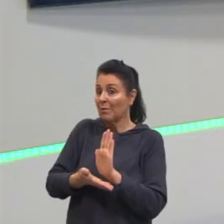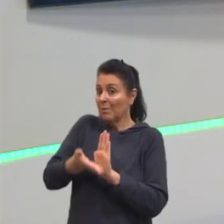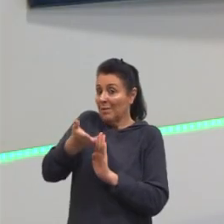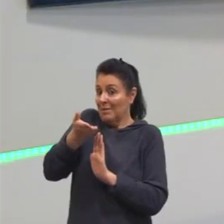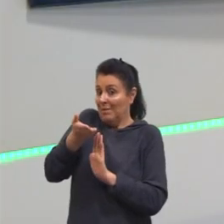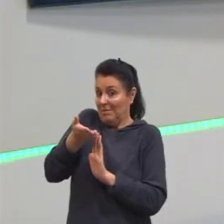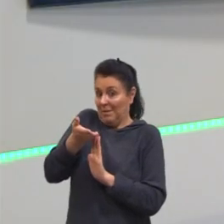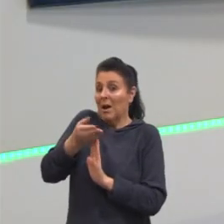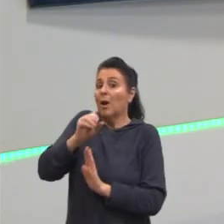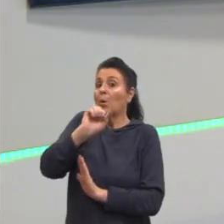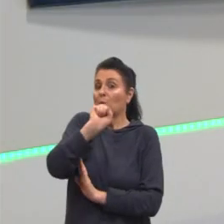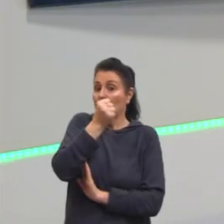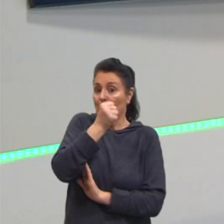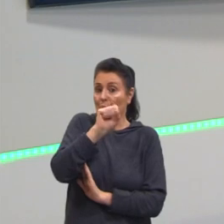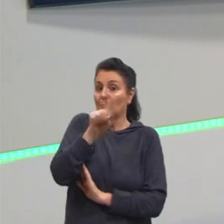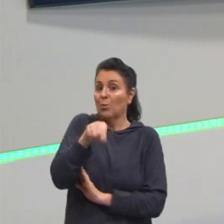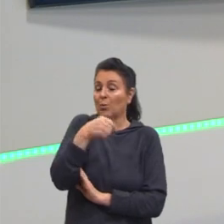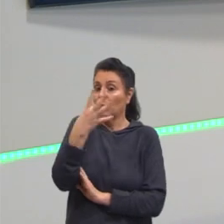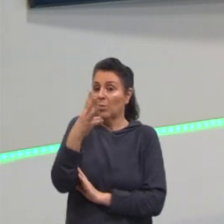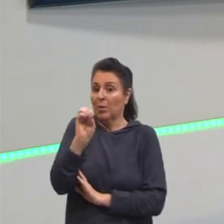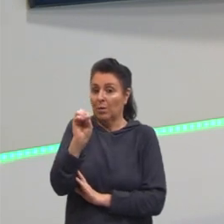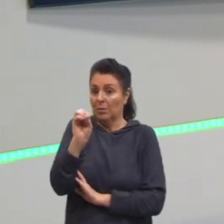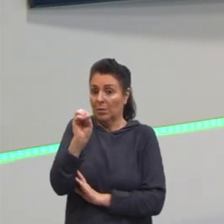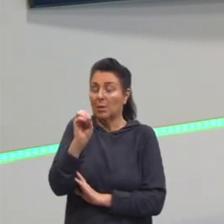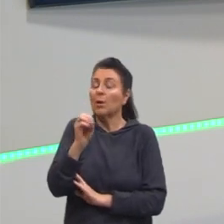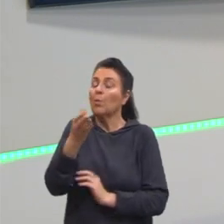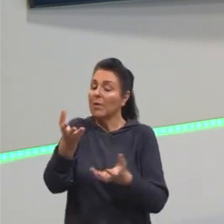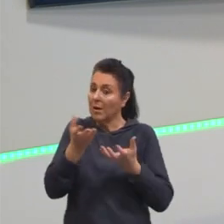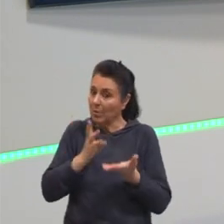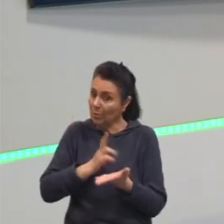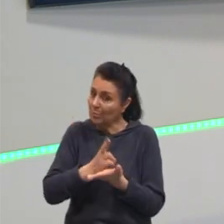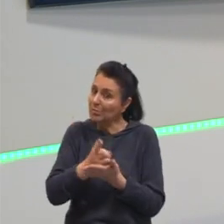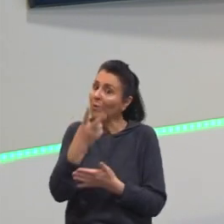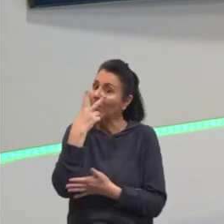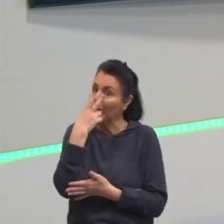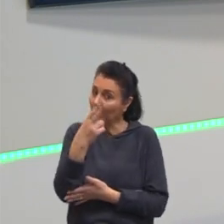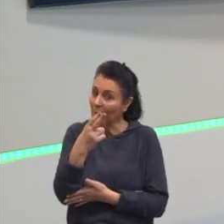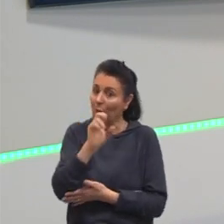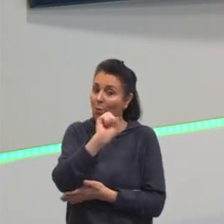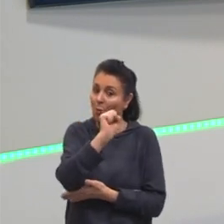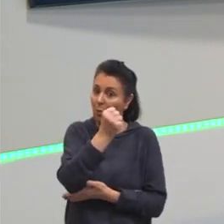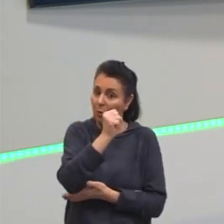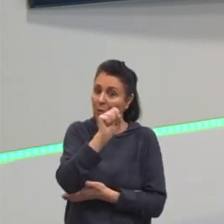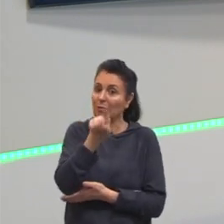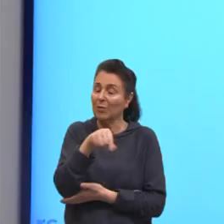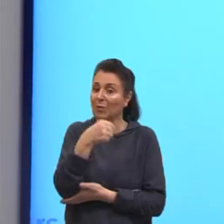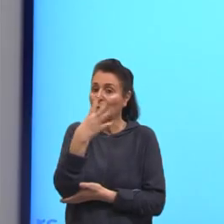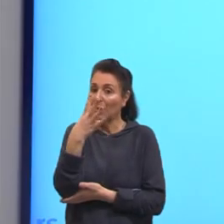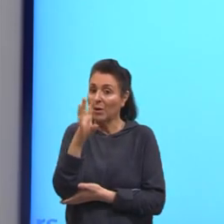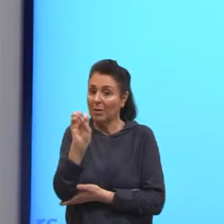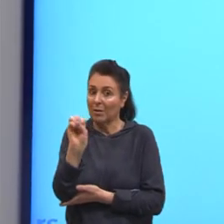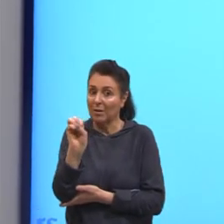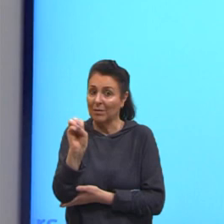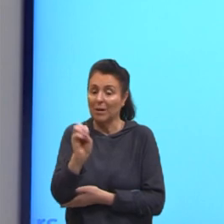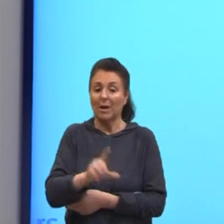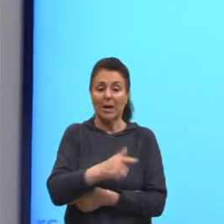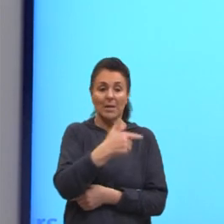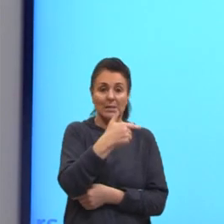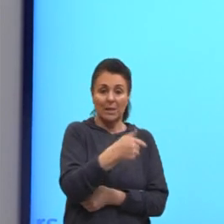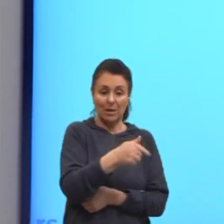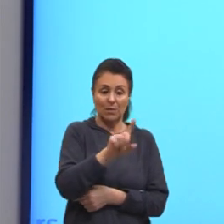,40, que é o valor que eu não quero mexer. Eu quero que aquele permaneça igual. Bom, esse R$